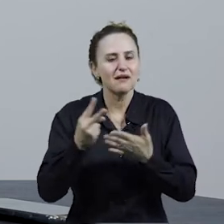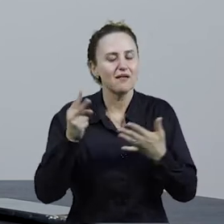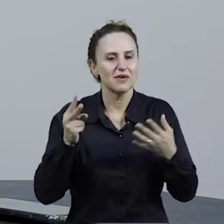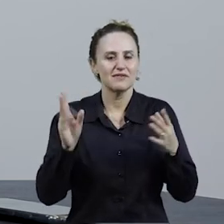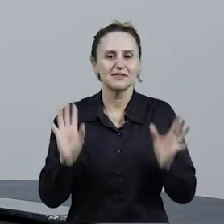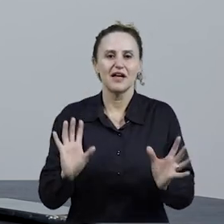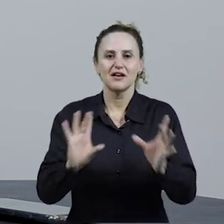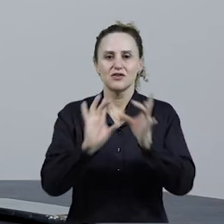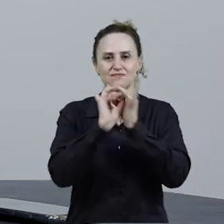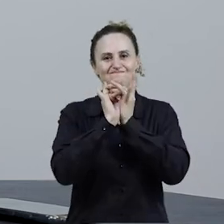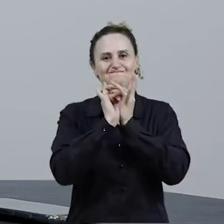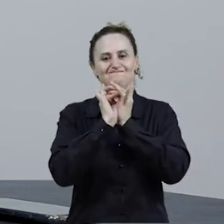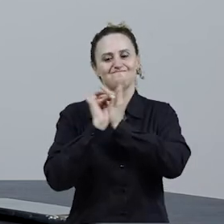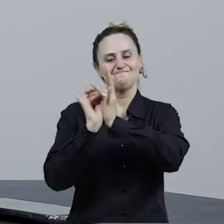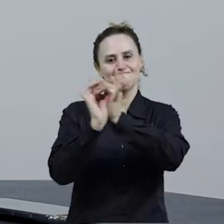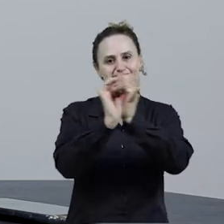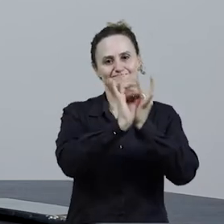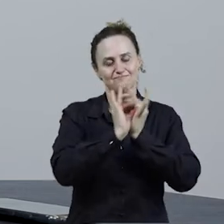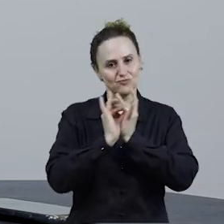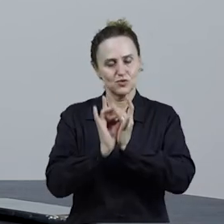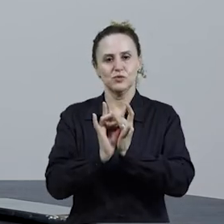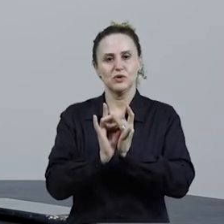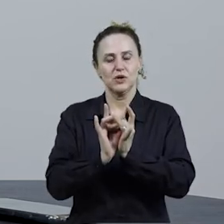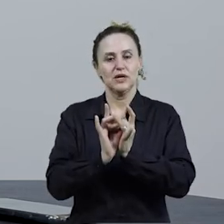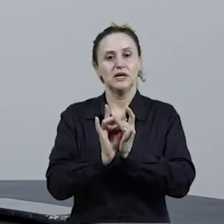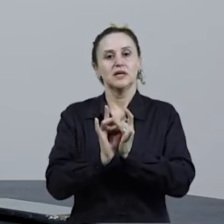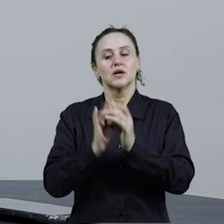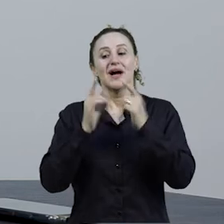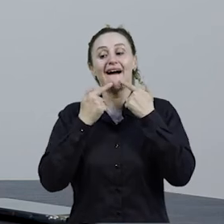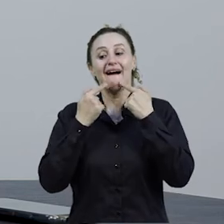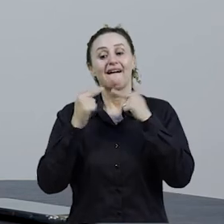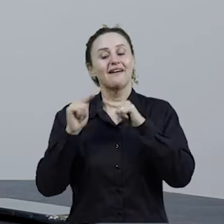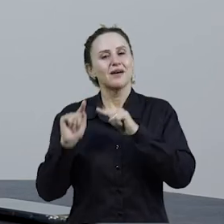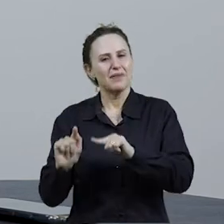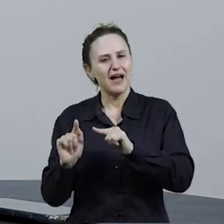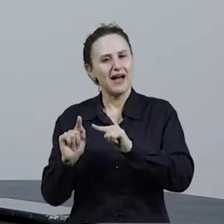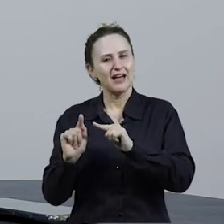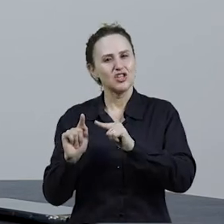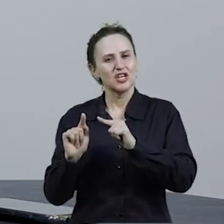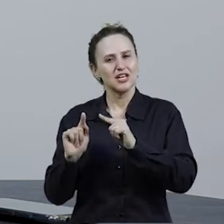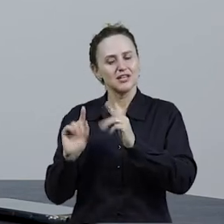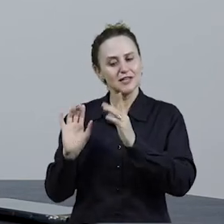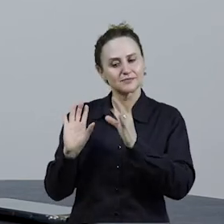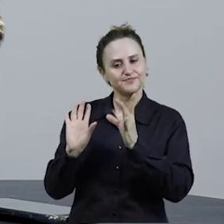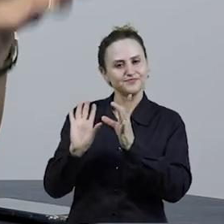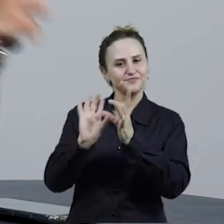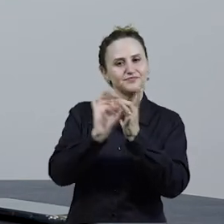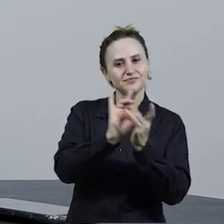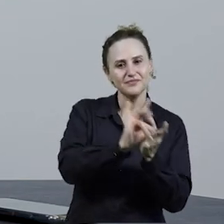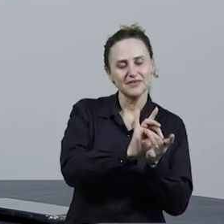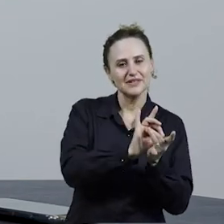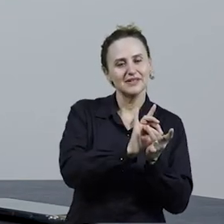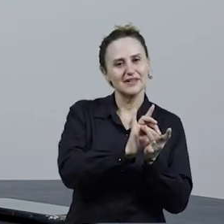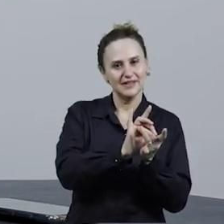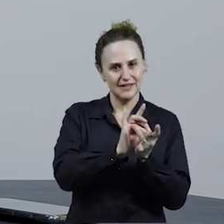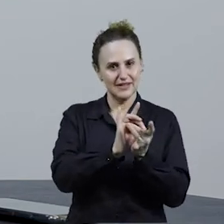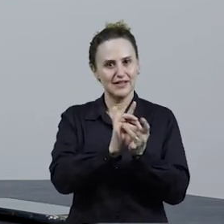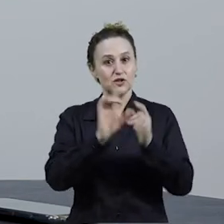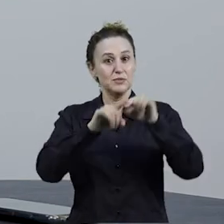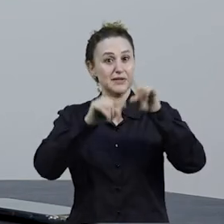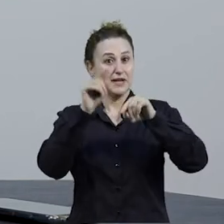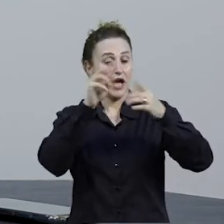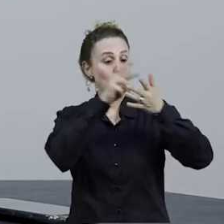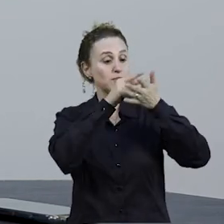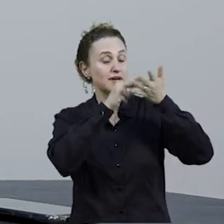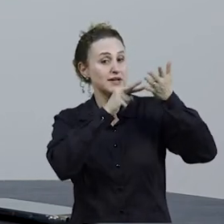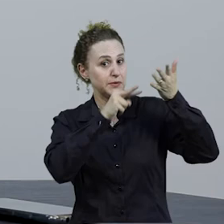aqui que a gente vai conseguir pensar um pouquinho que uma questão de gramática que está inserida num trabalho de produção, de leitura, está